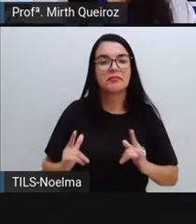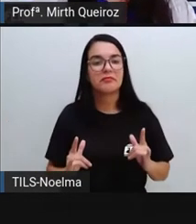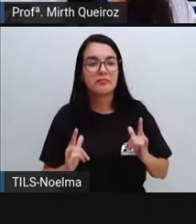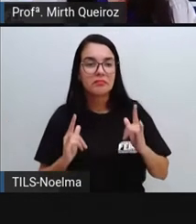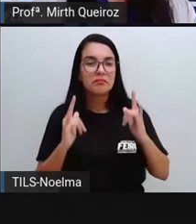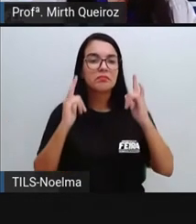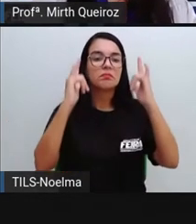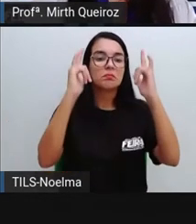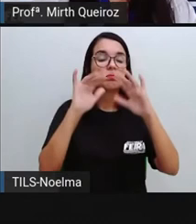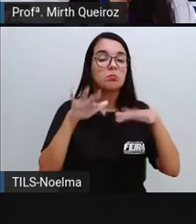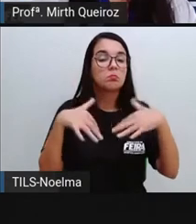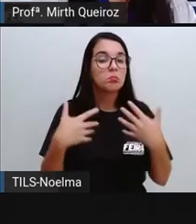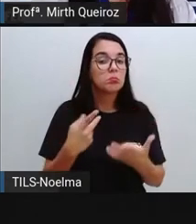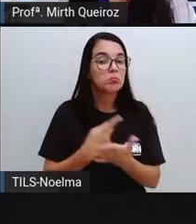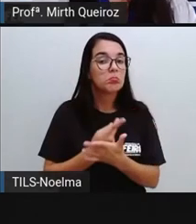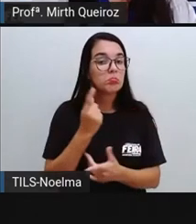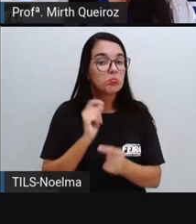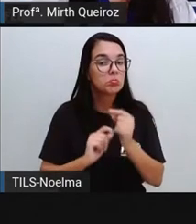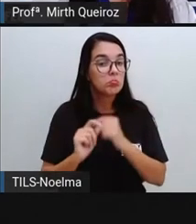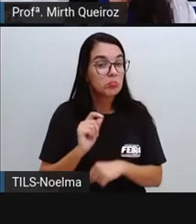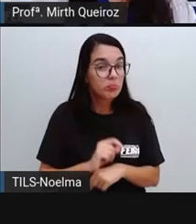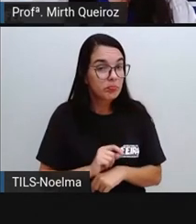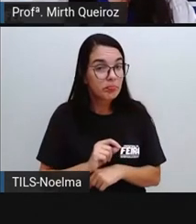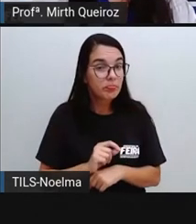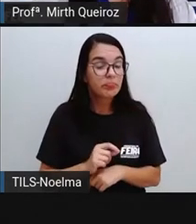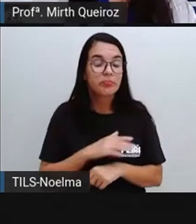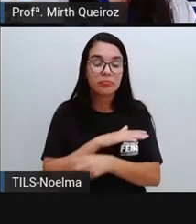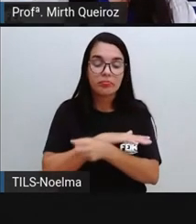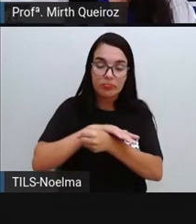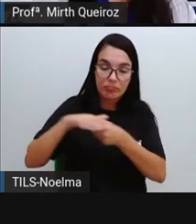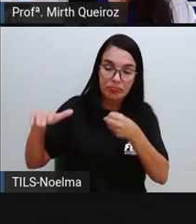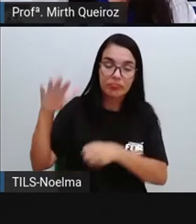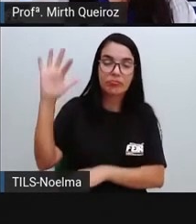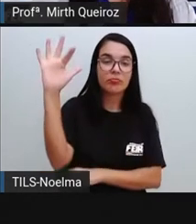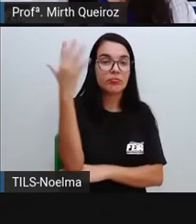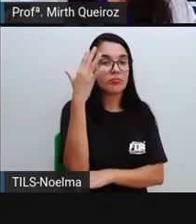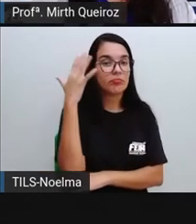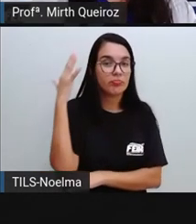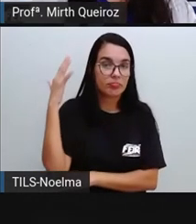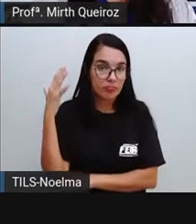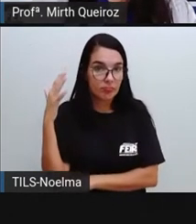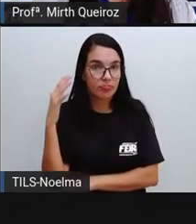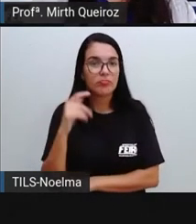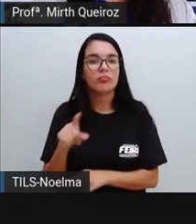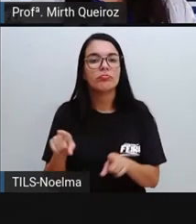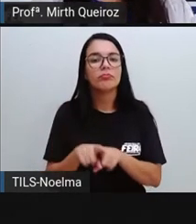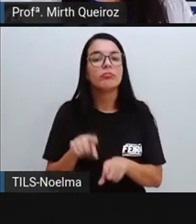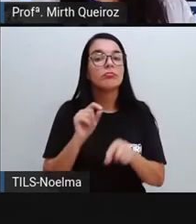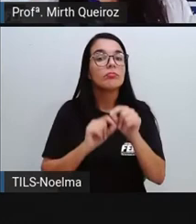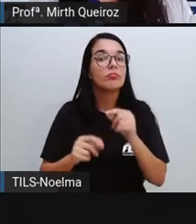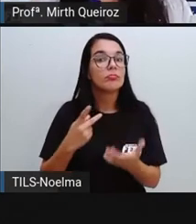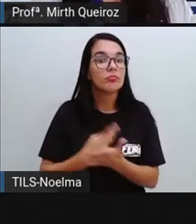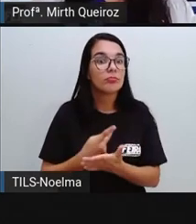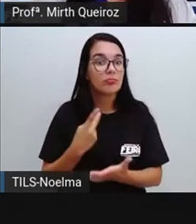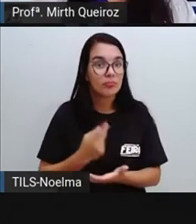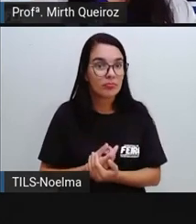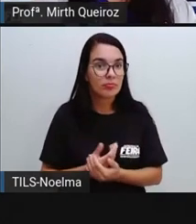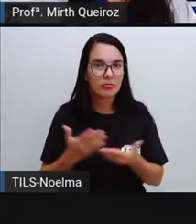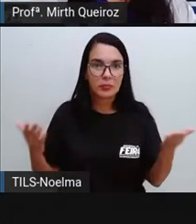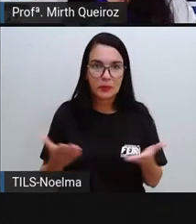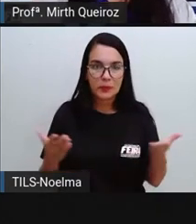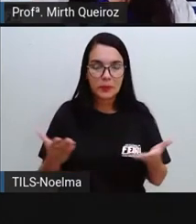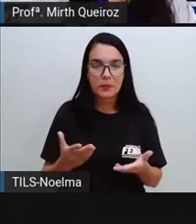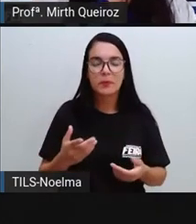casas. Uma transformação que acontece atualmente em diversas cidades devido à urbanização e à verticalização, ou seja, a